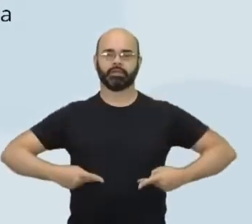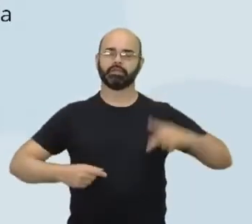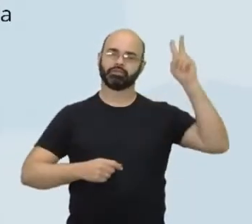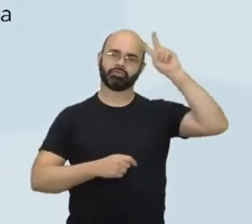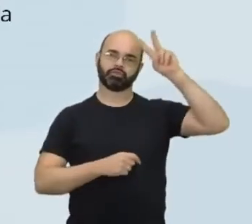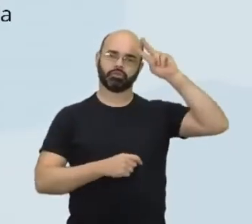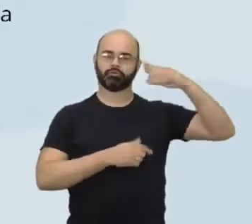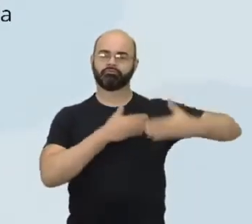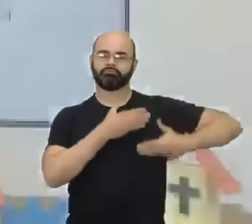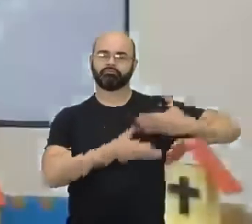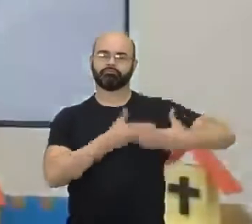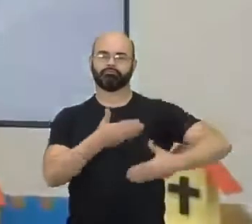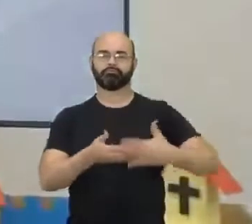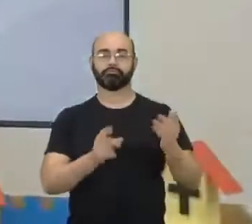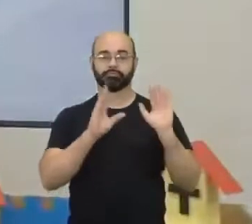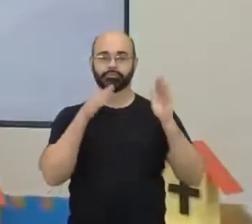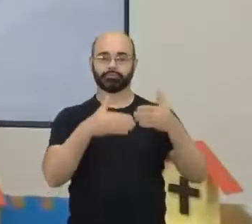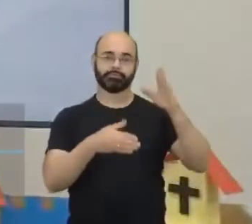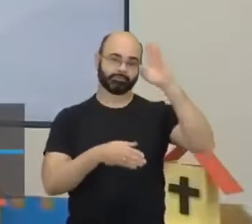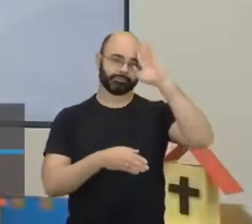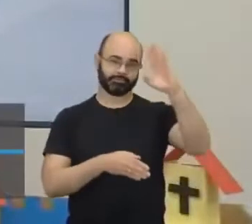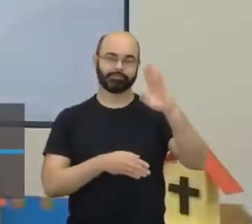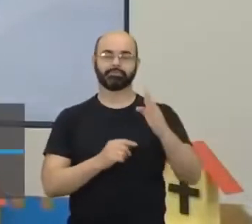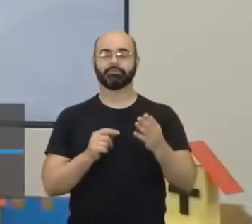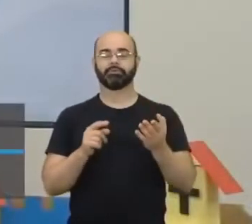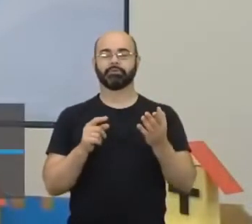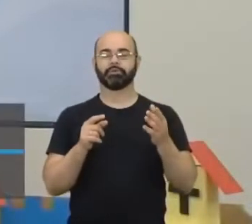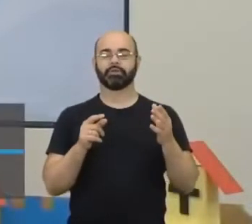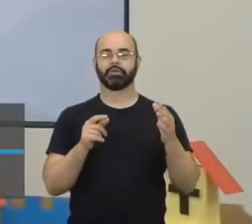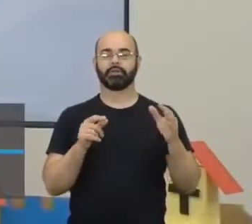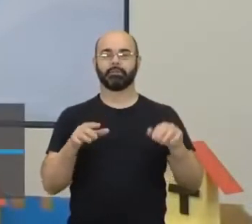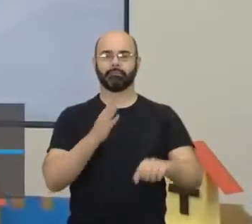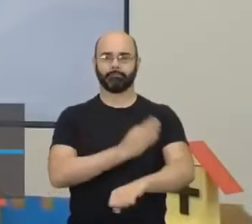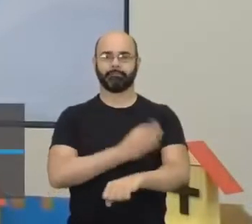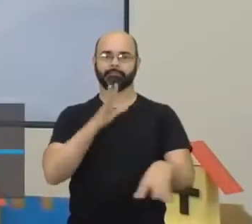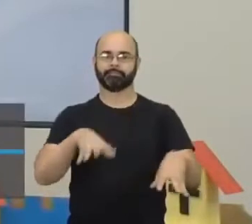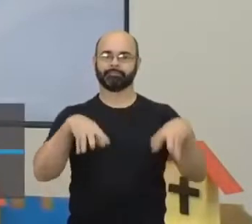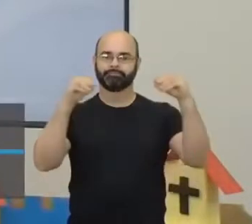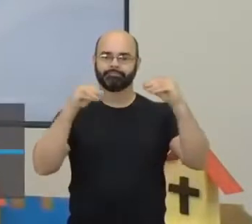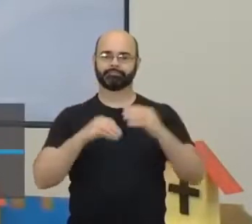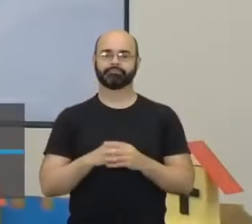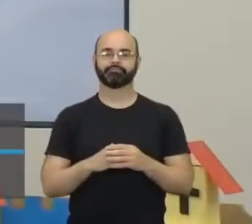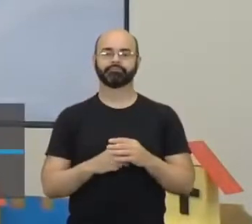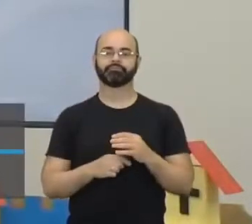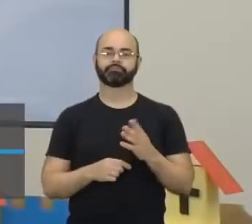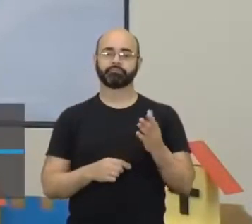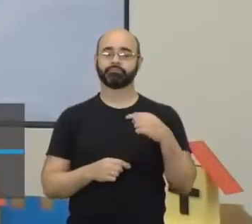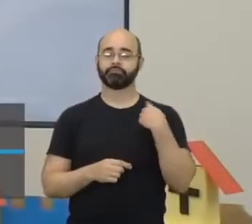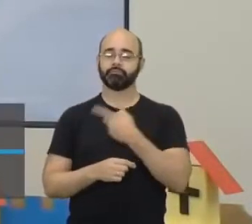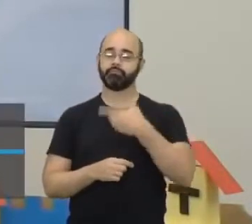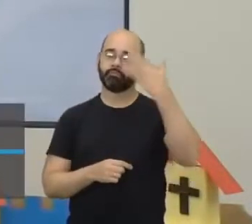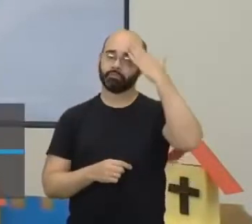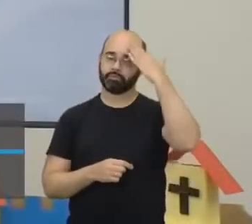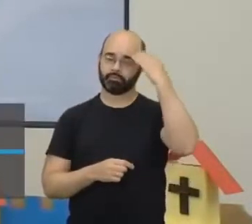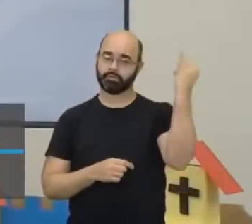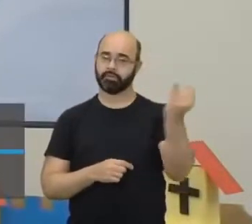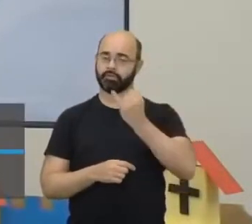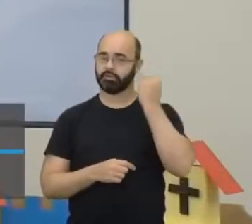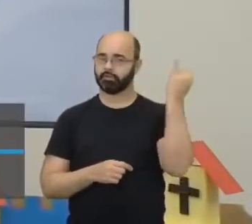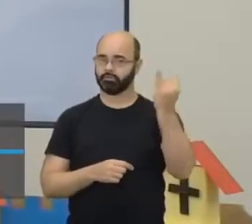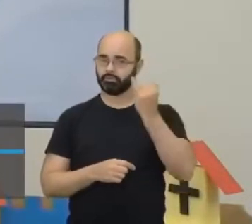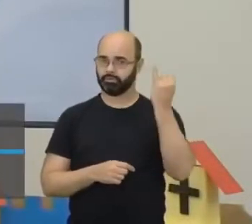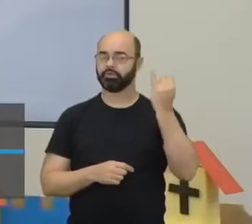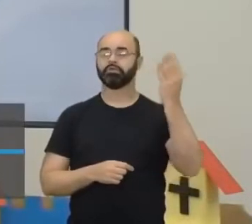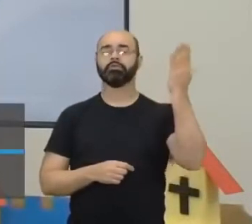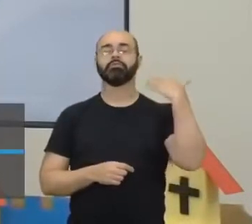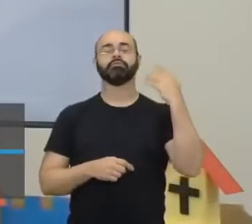E o nosso recorte aqui é o mundo medieval. Então, olha só, está na hora de a gente entender como funcionava a sociedade feudal,